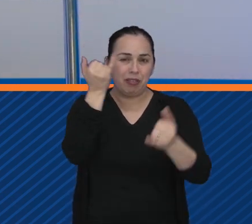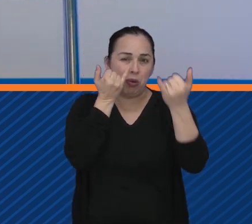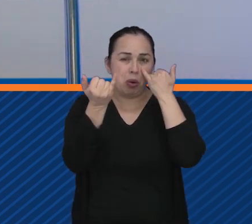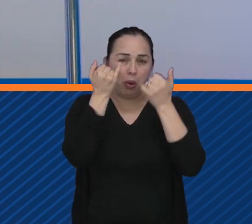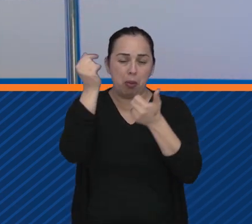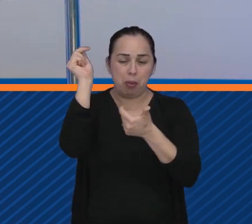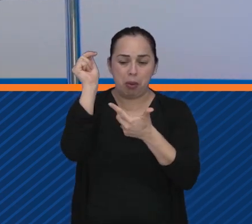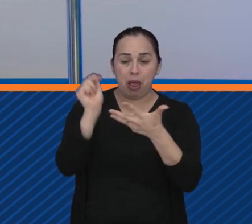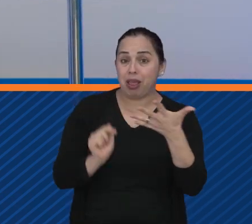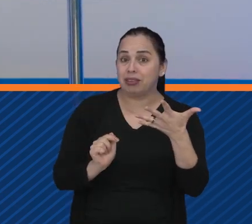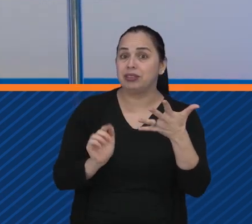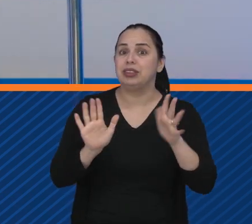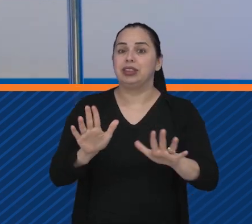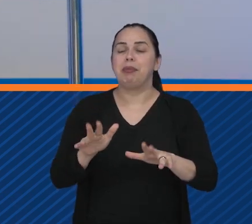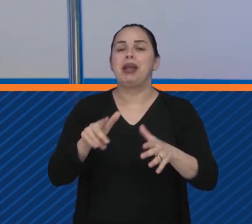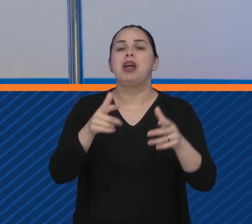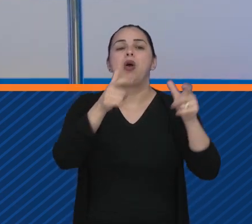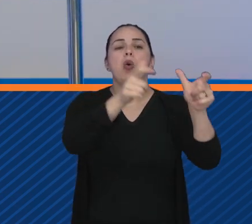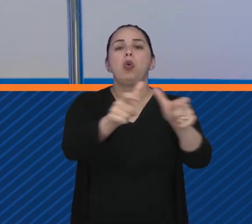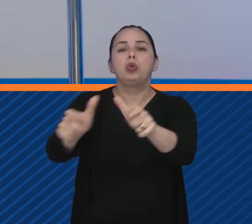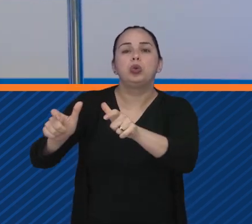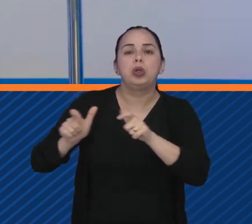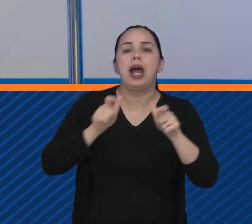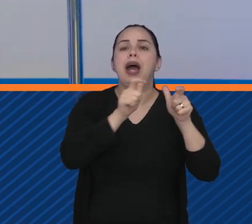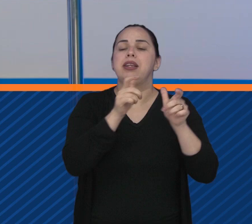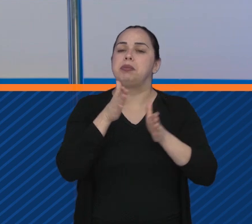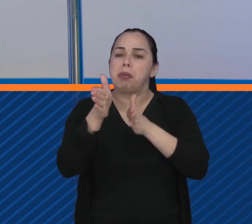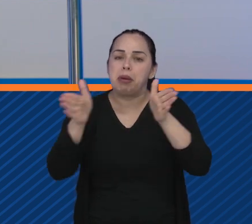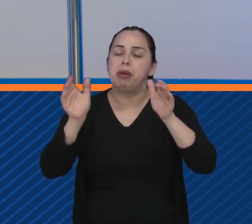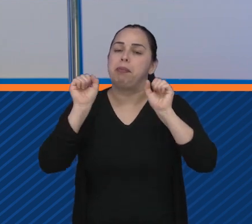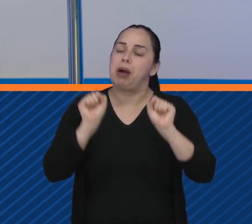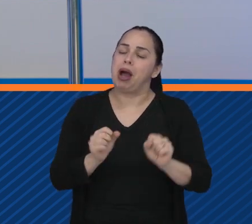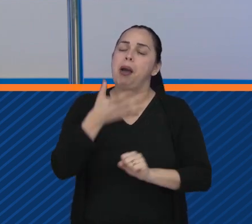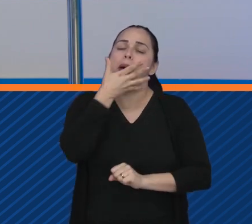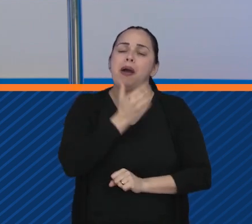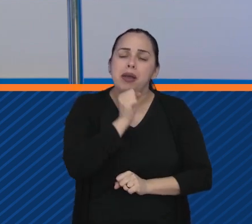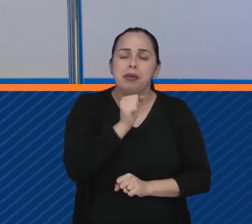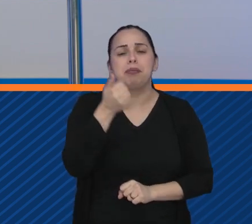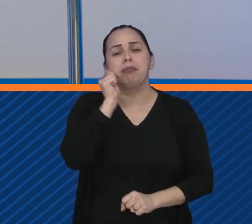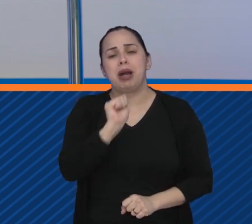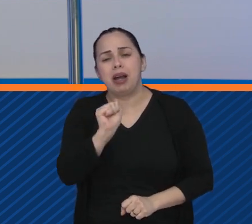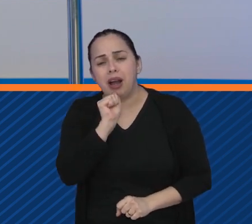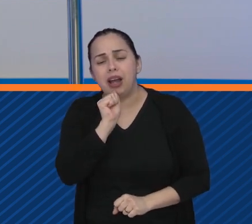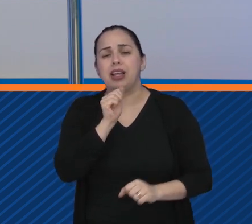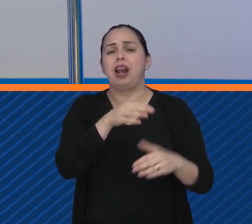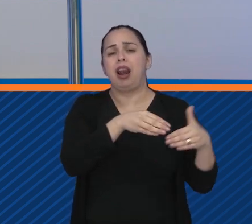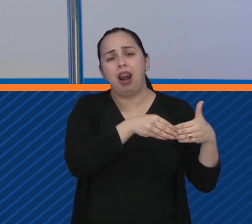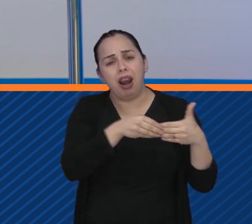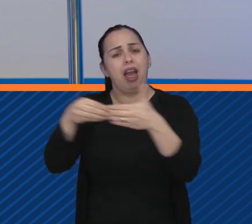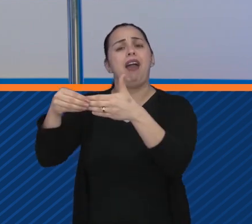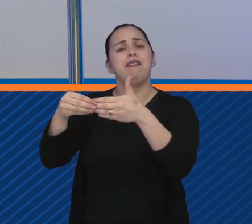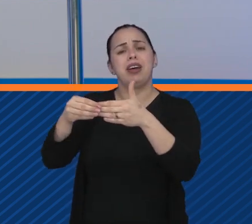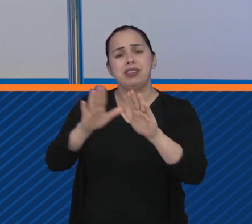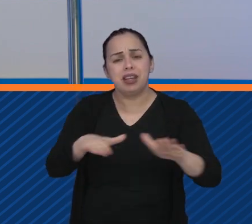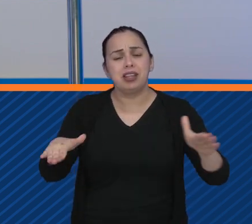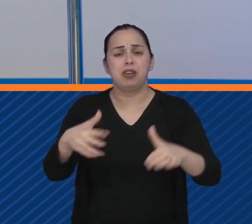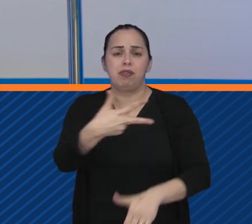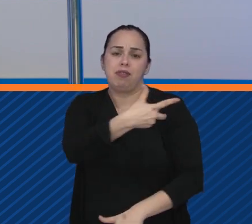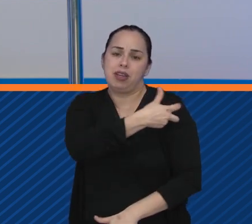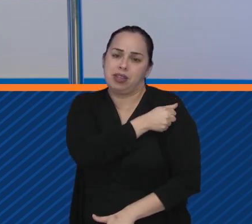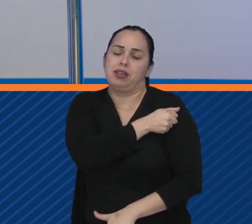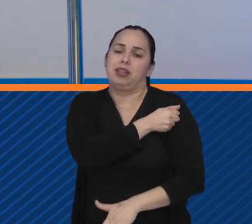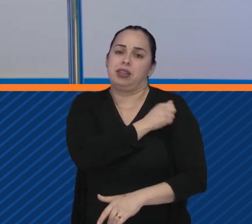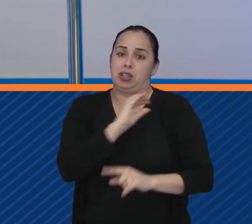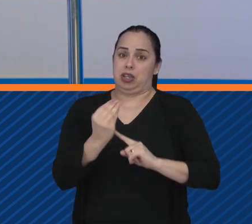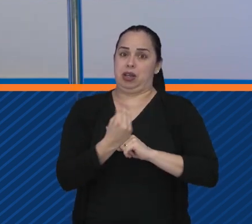todas as informações e o endereço das UBSs também. Então, pai, mãe responsável, leve seu filho para tomar a vacina, viu?